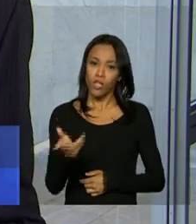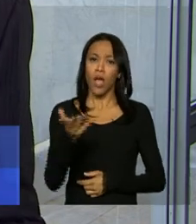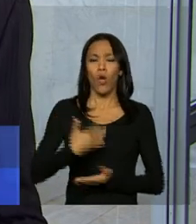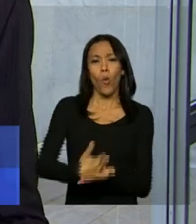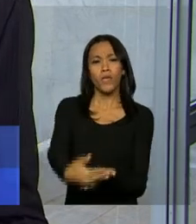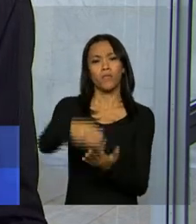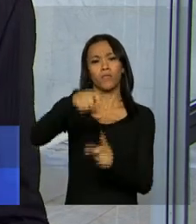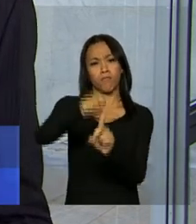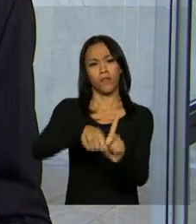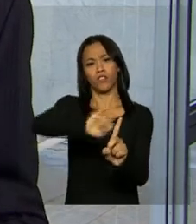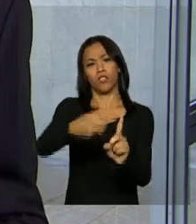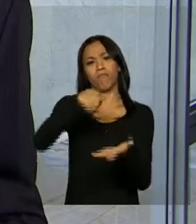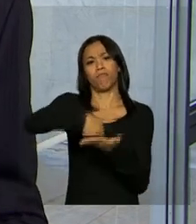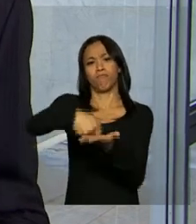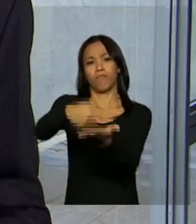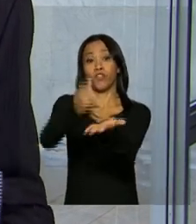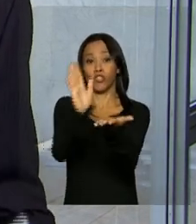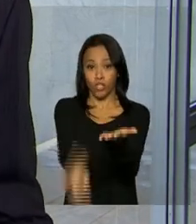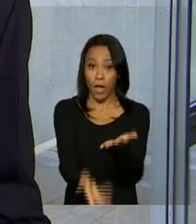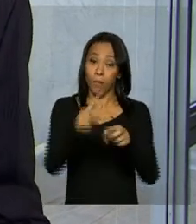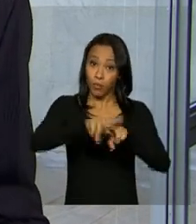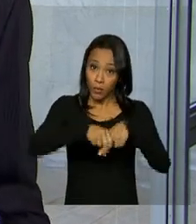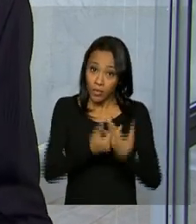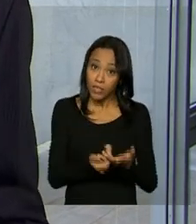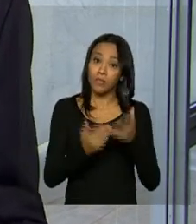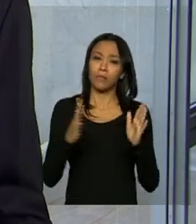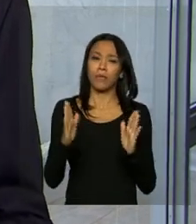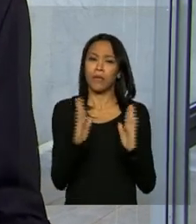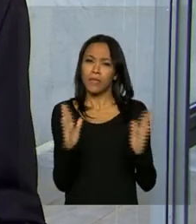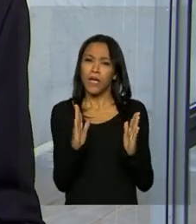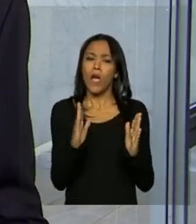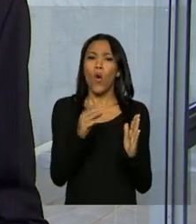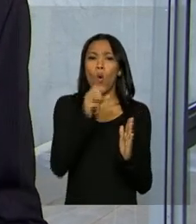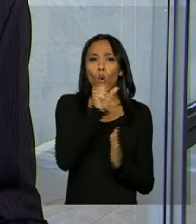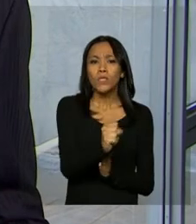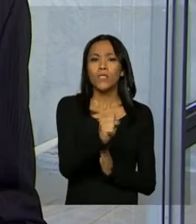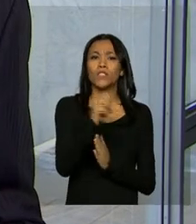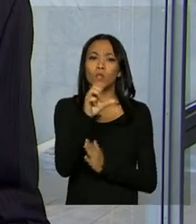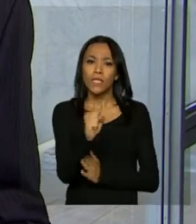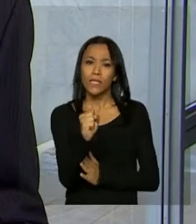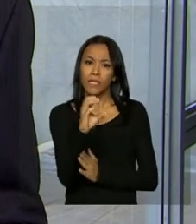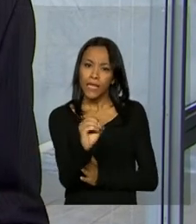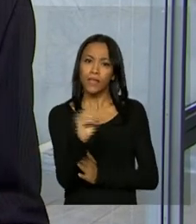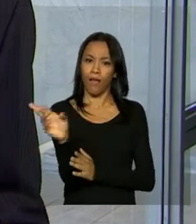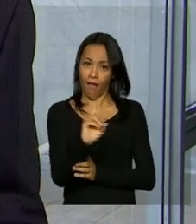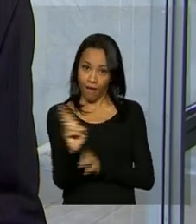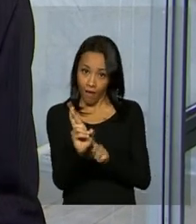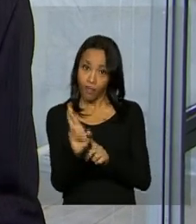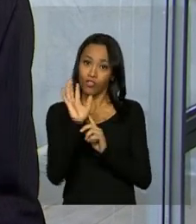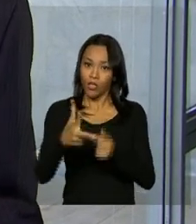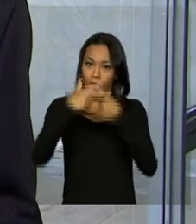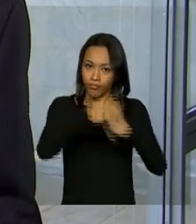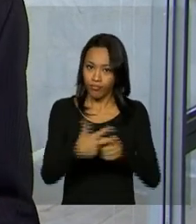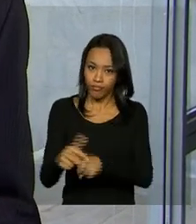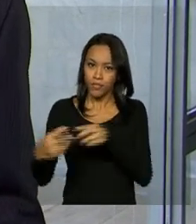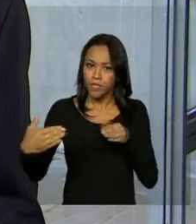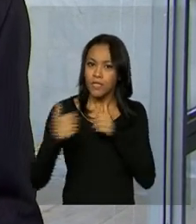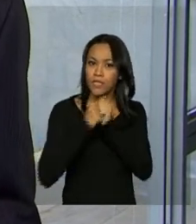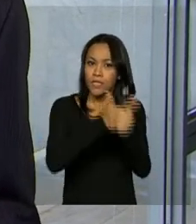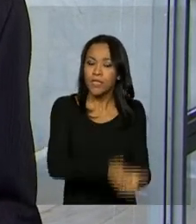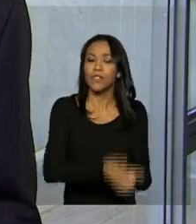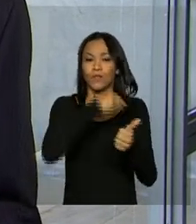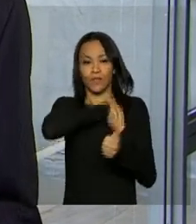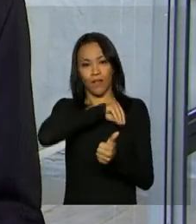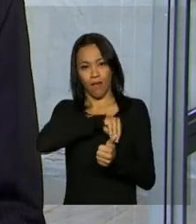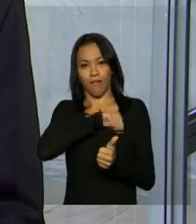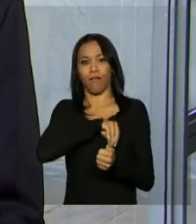pagos em janeiro. Com isso, a parcela mínima passa para R$ 880,00 seguindo o reajuste do salário mínimo e